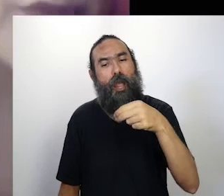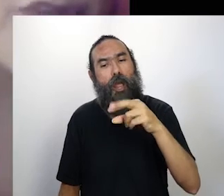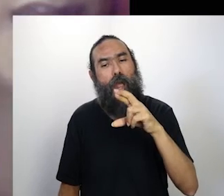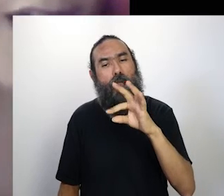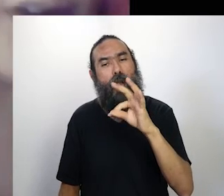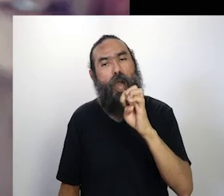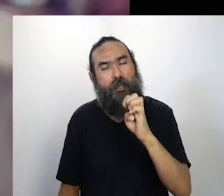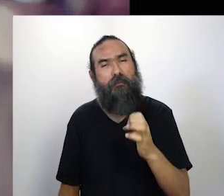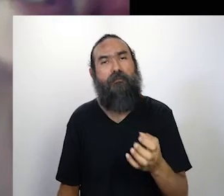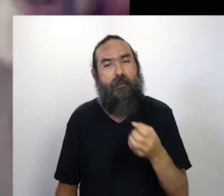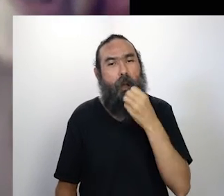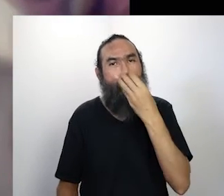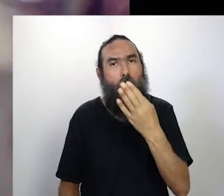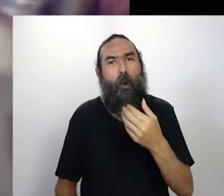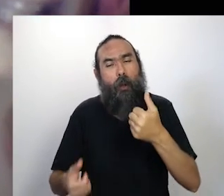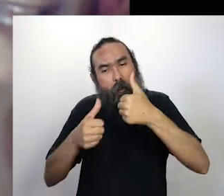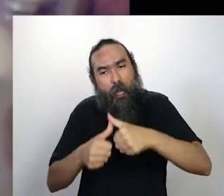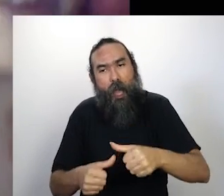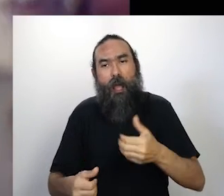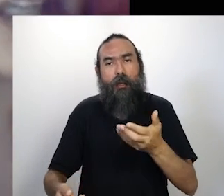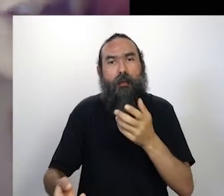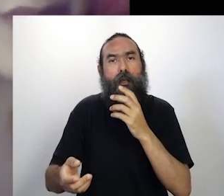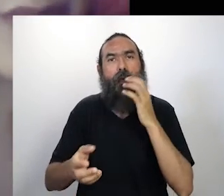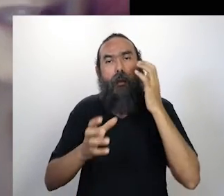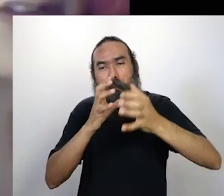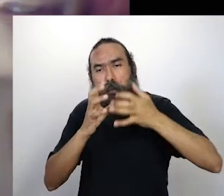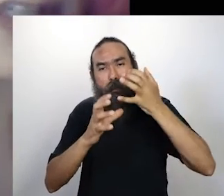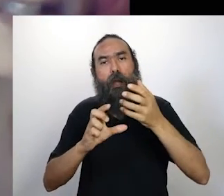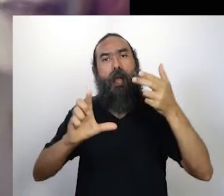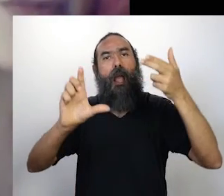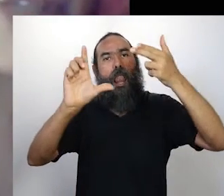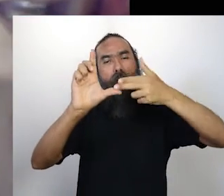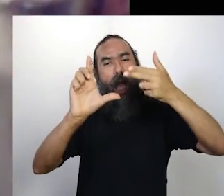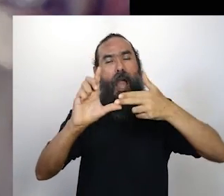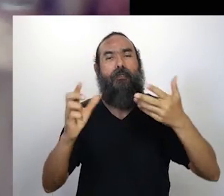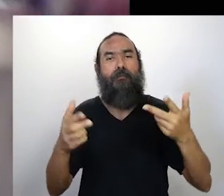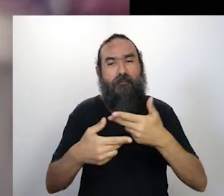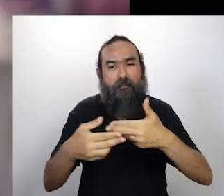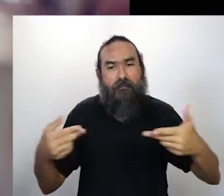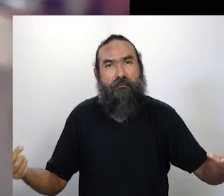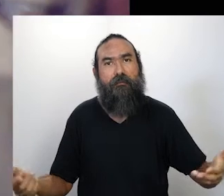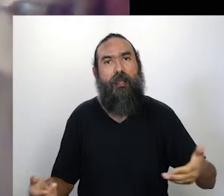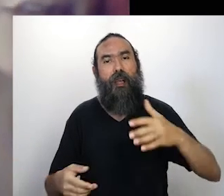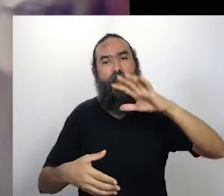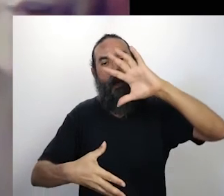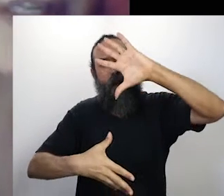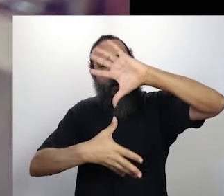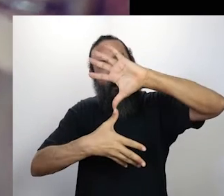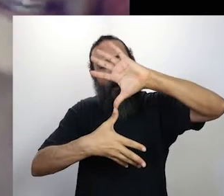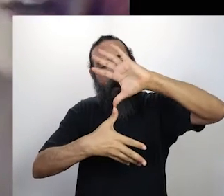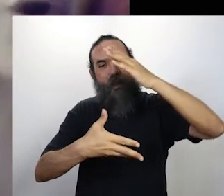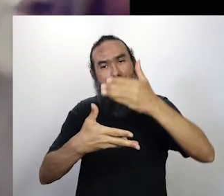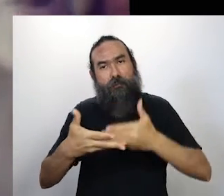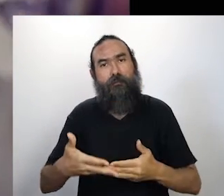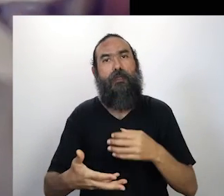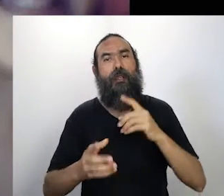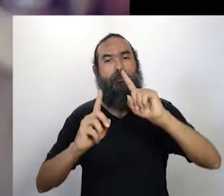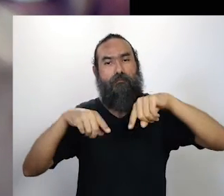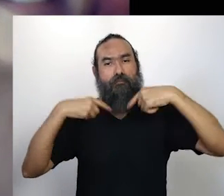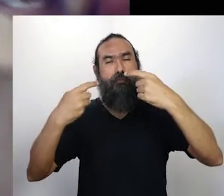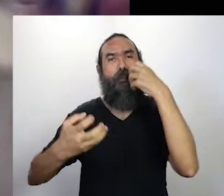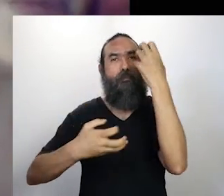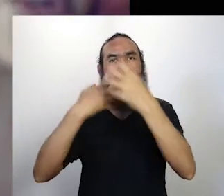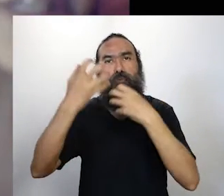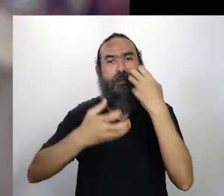educação musical. Sou do FLADEN, que é o Fórum Latino-Americano de Educação Musical, que realizou uma série de ações online